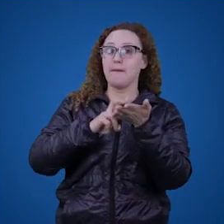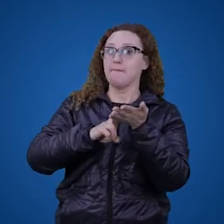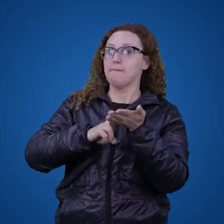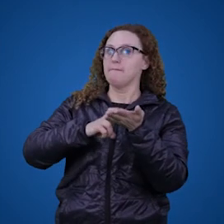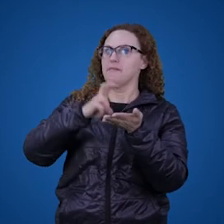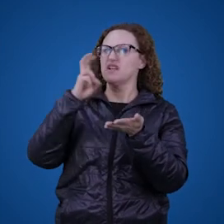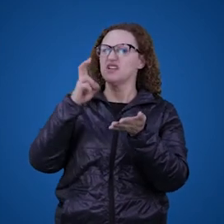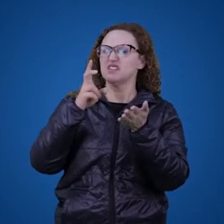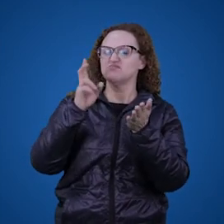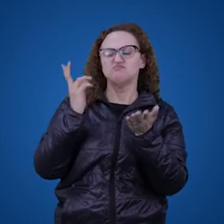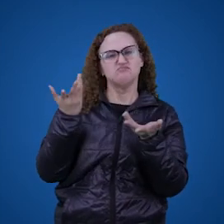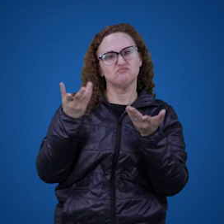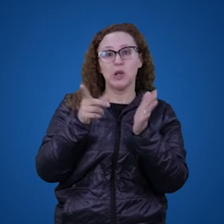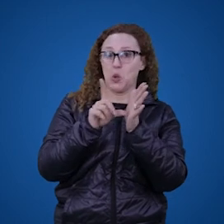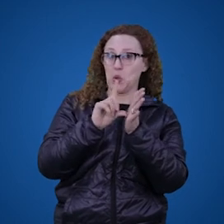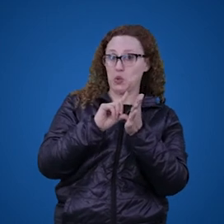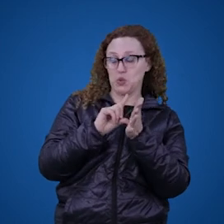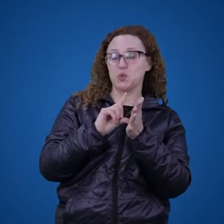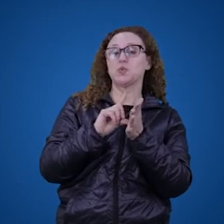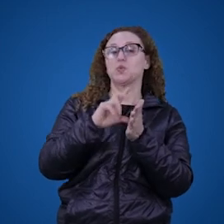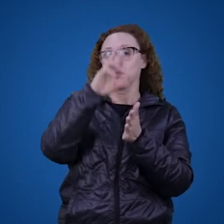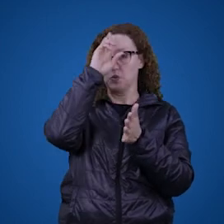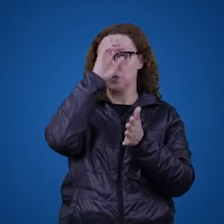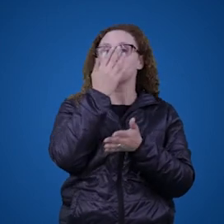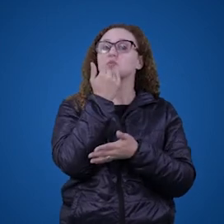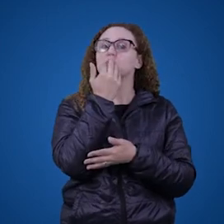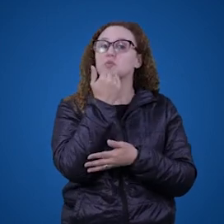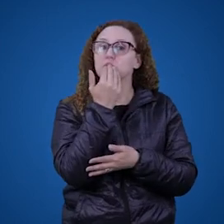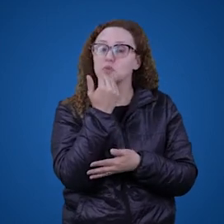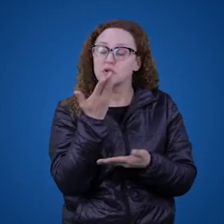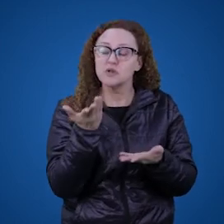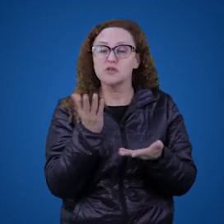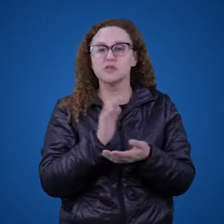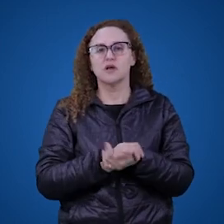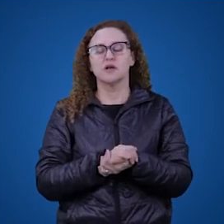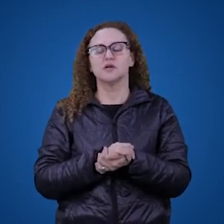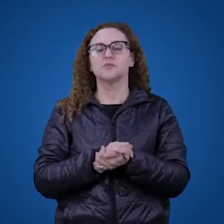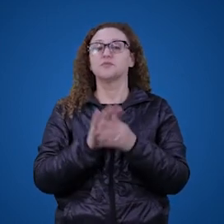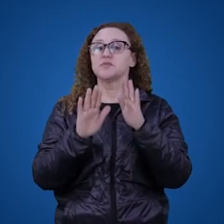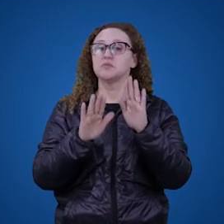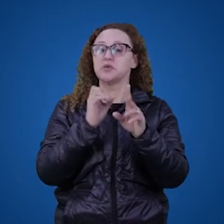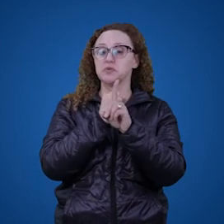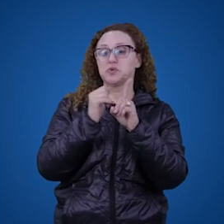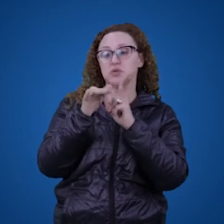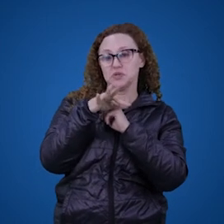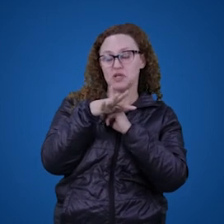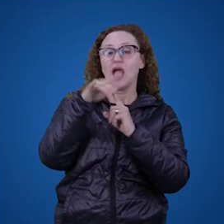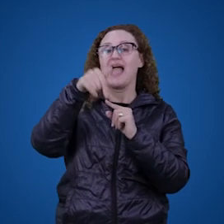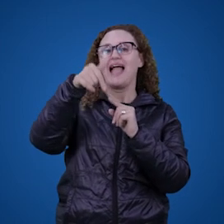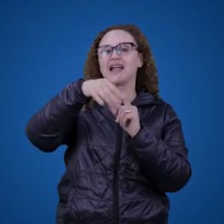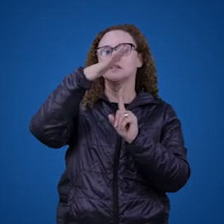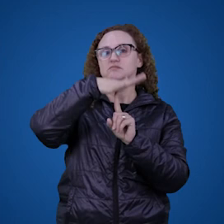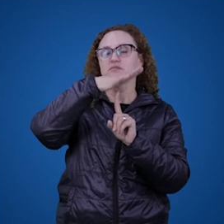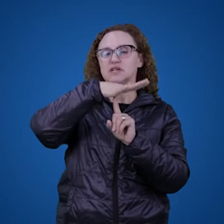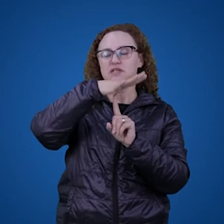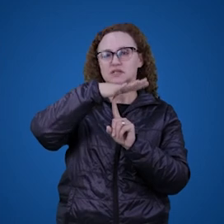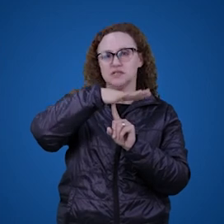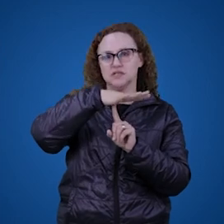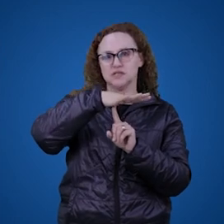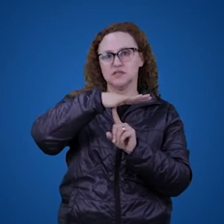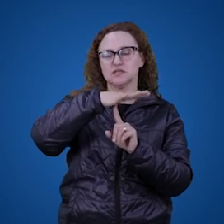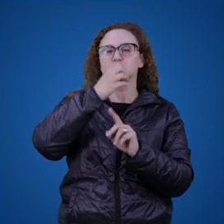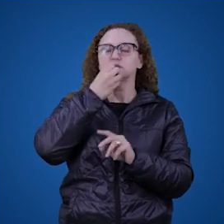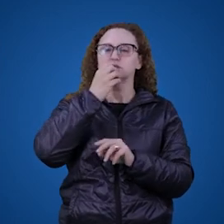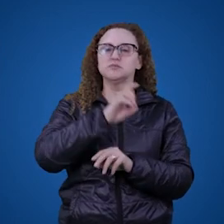pela manhã ou antes de almoçarmos, né? Depende da sociedade. Aqui no Paraná, por exemplo, várias